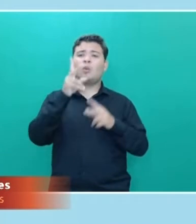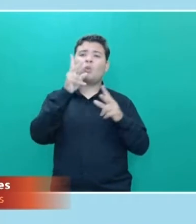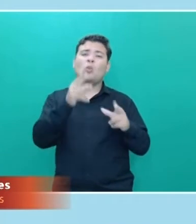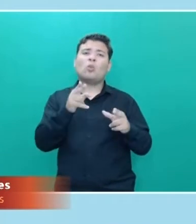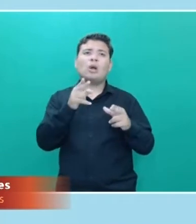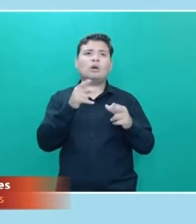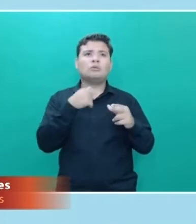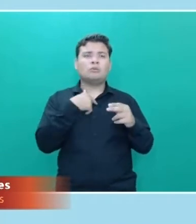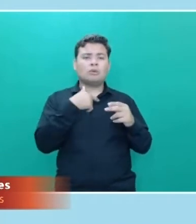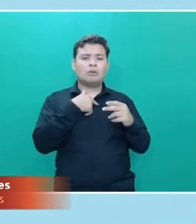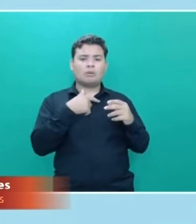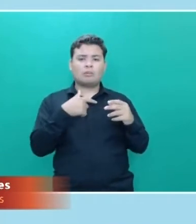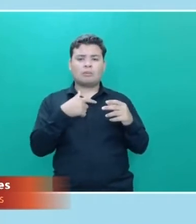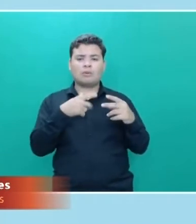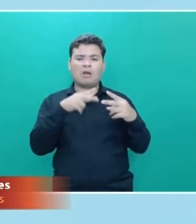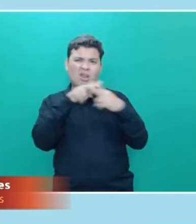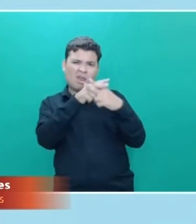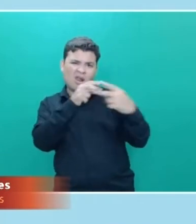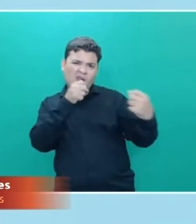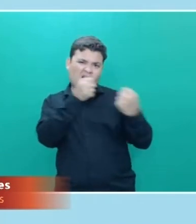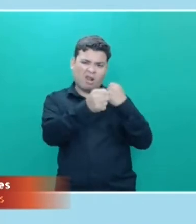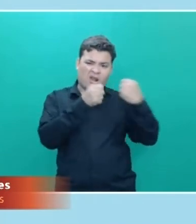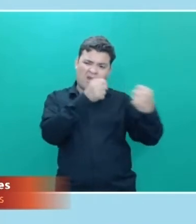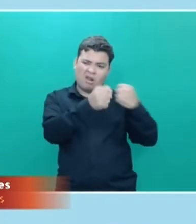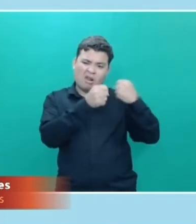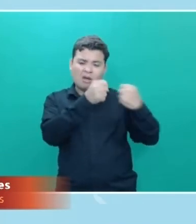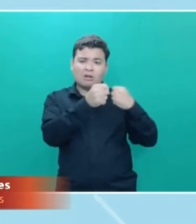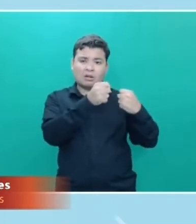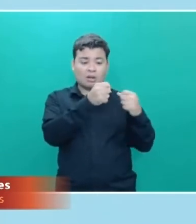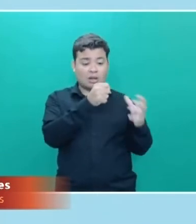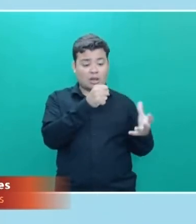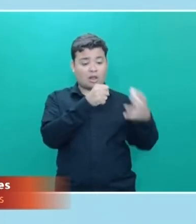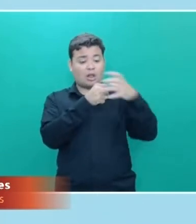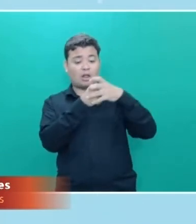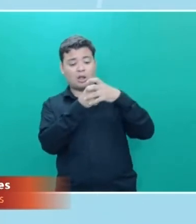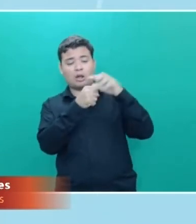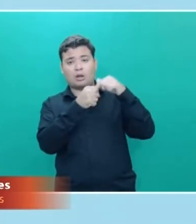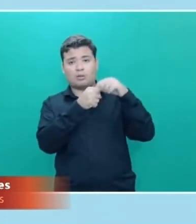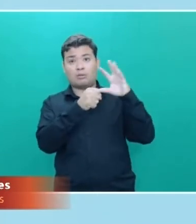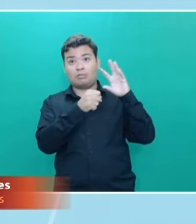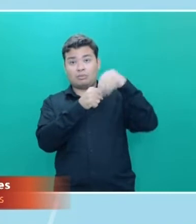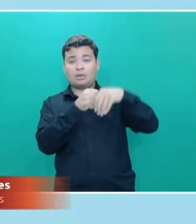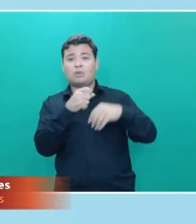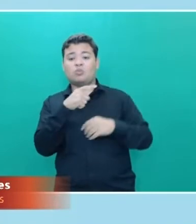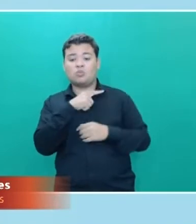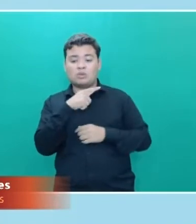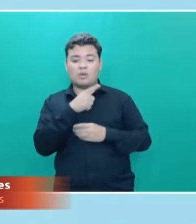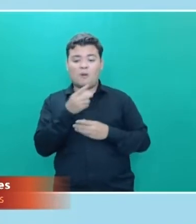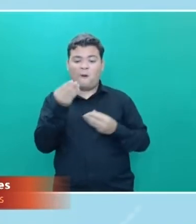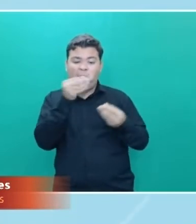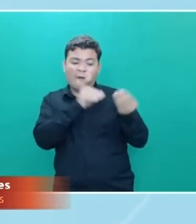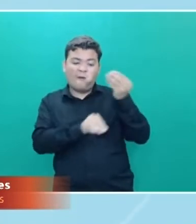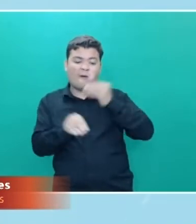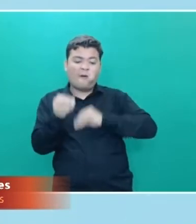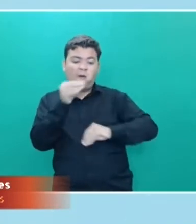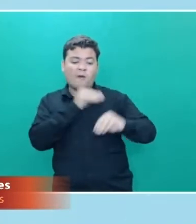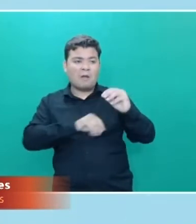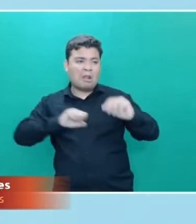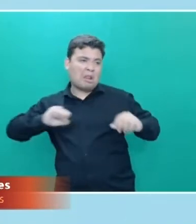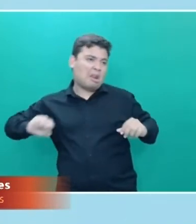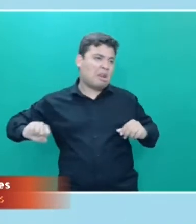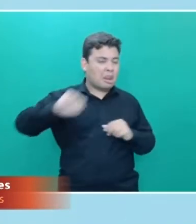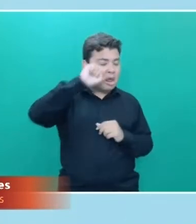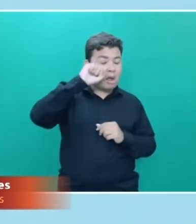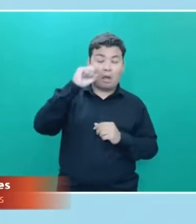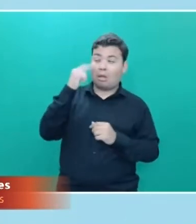luva eu colocasse algum tipo de substância que viesse a cegar o outro. Eu não estou lutando com as regras